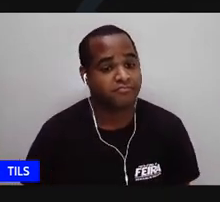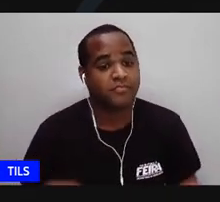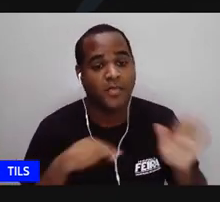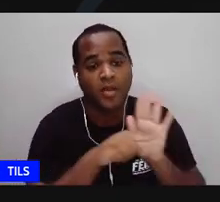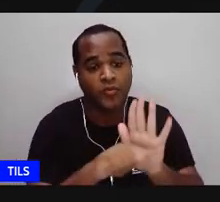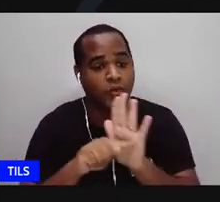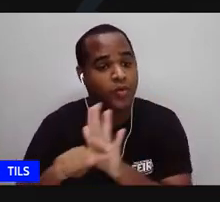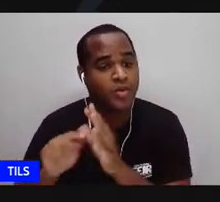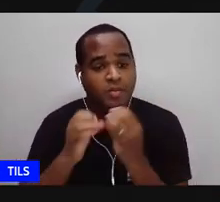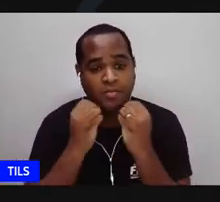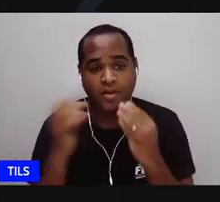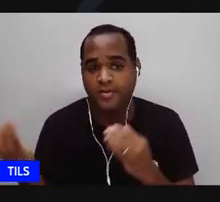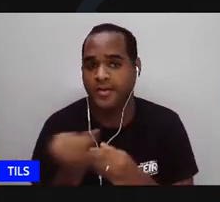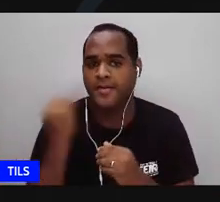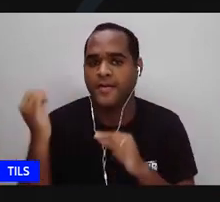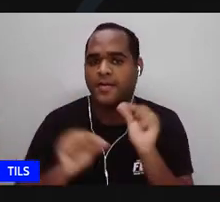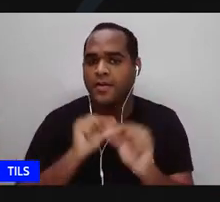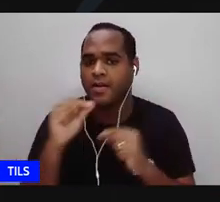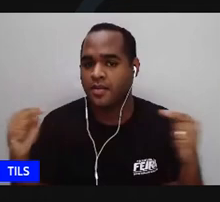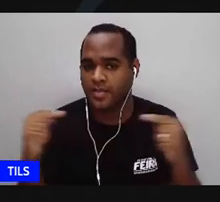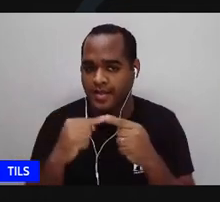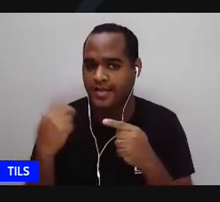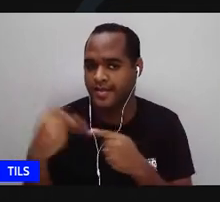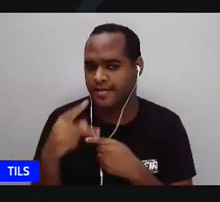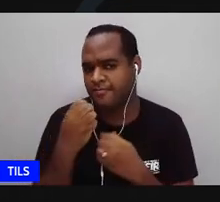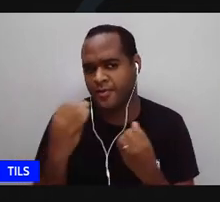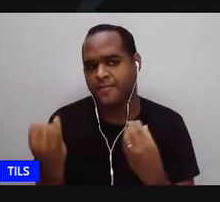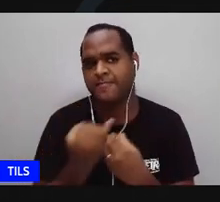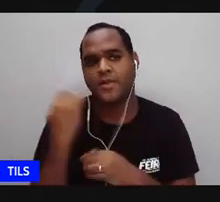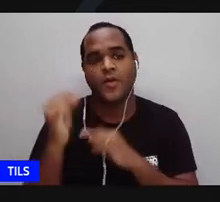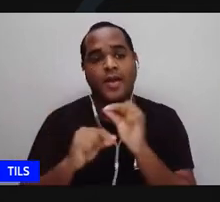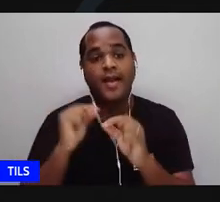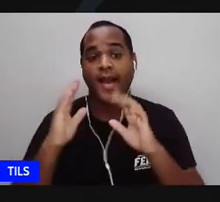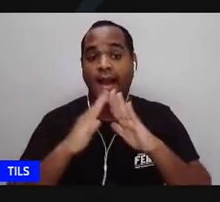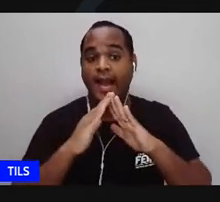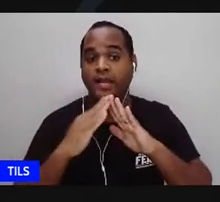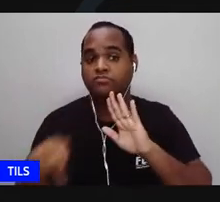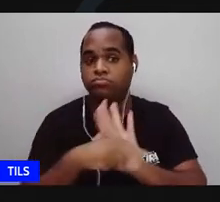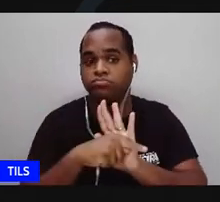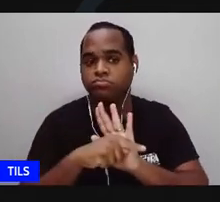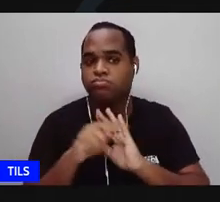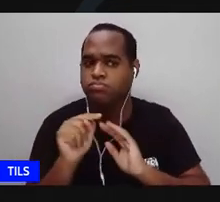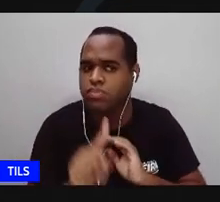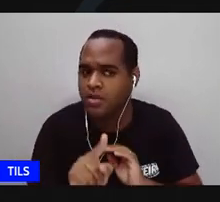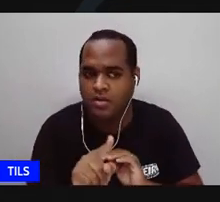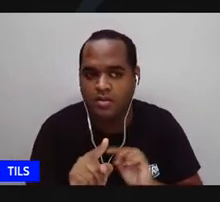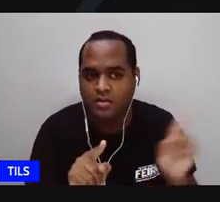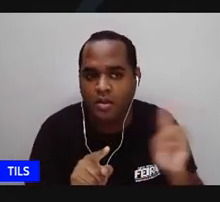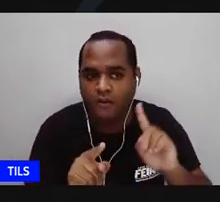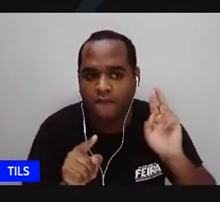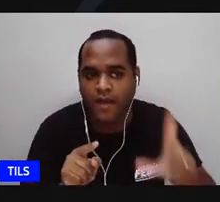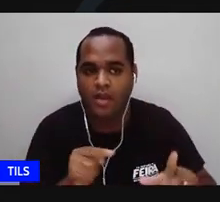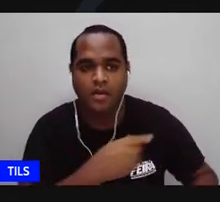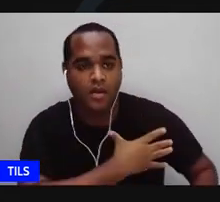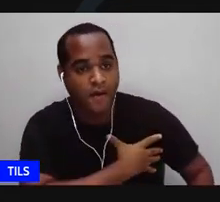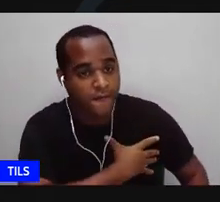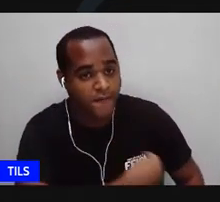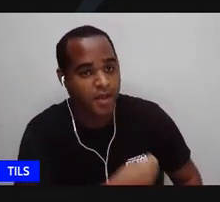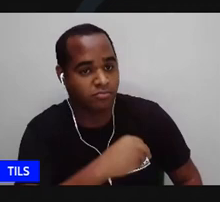mutuamente então ela dá esse direito de independência essa casa não é sua e então ela tem três filhos